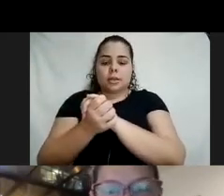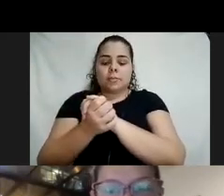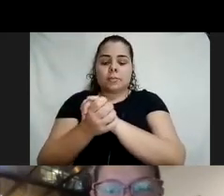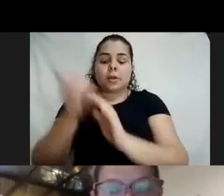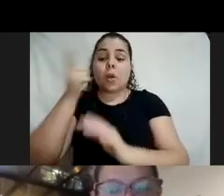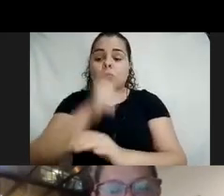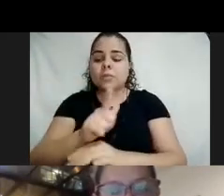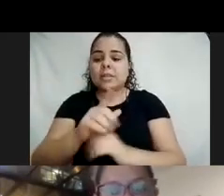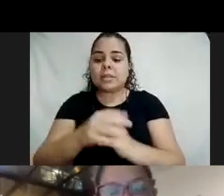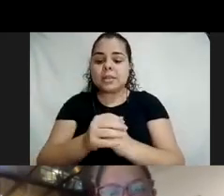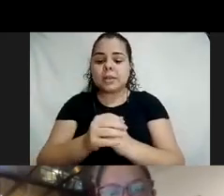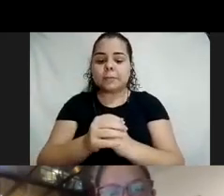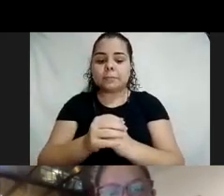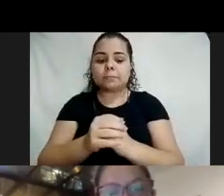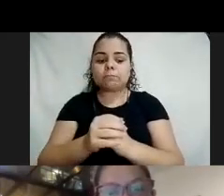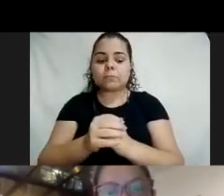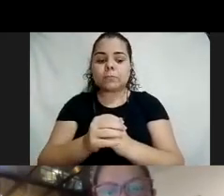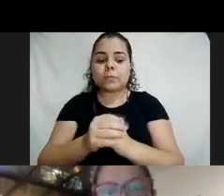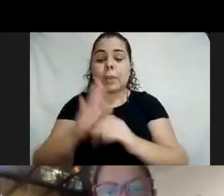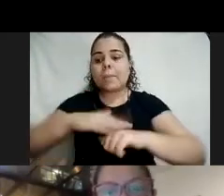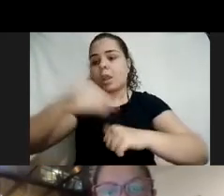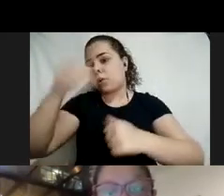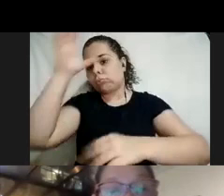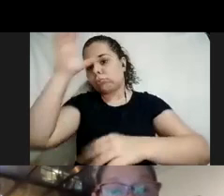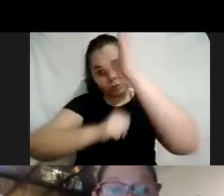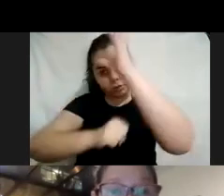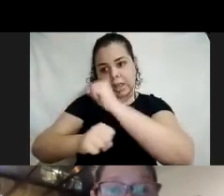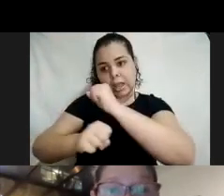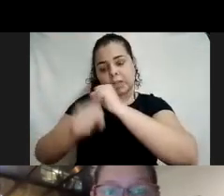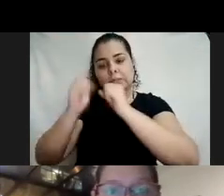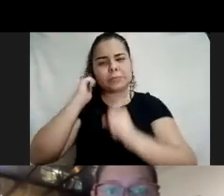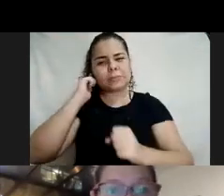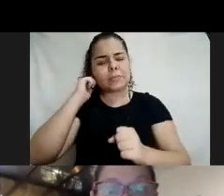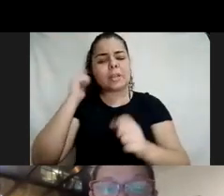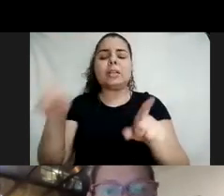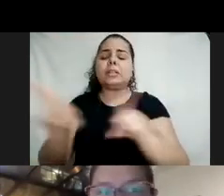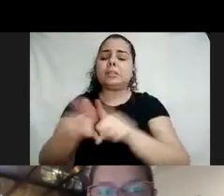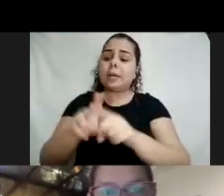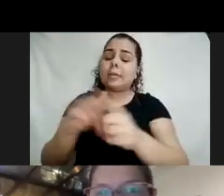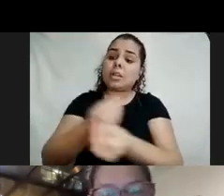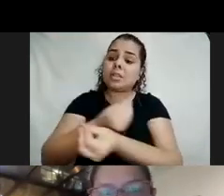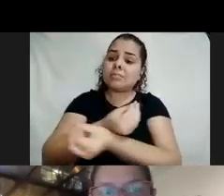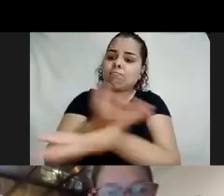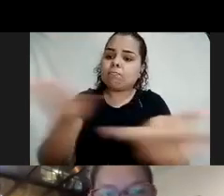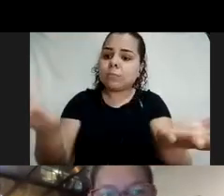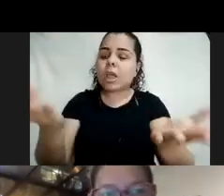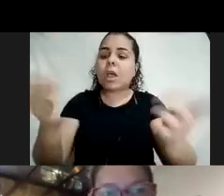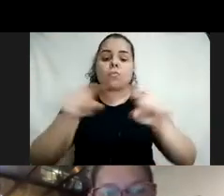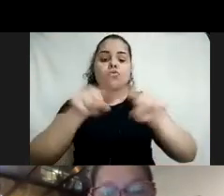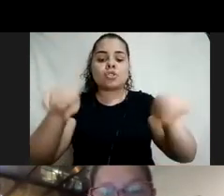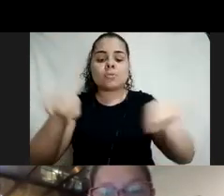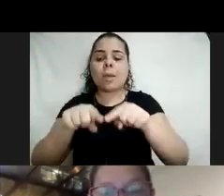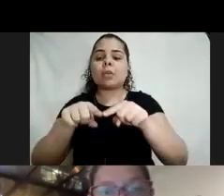né? Essas lacunas de aprendizagem e proporcionar, obviamente, os espaços também de socialização